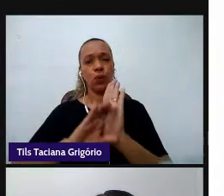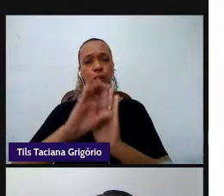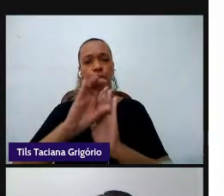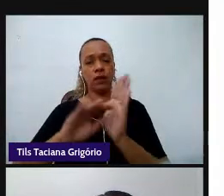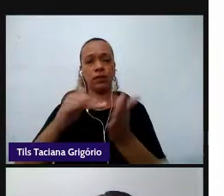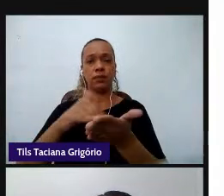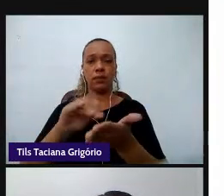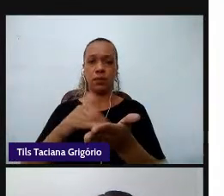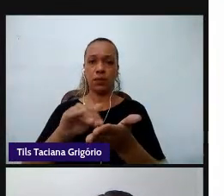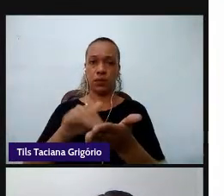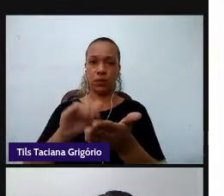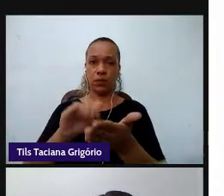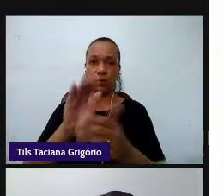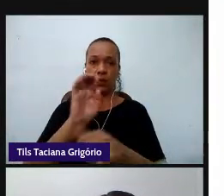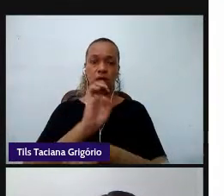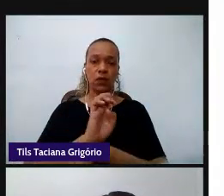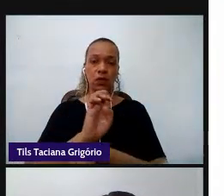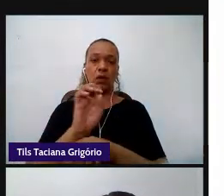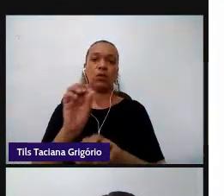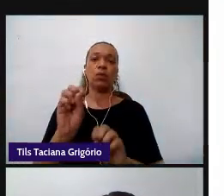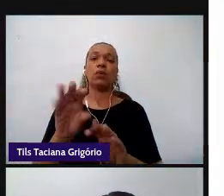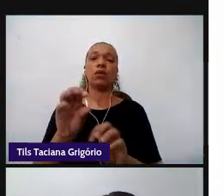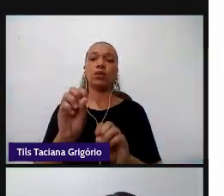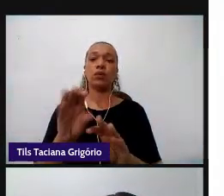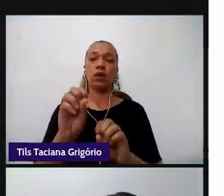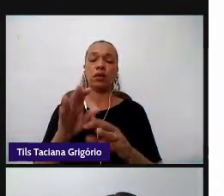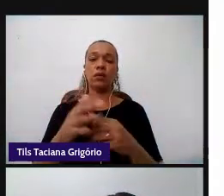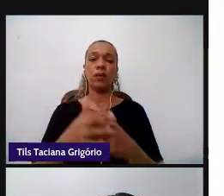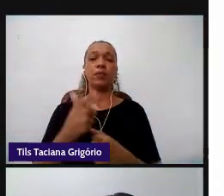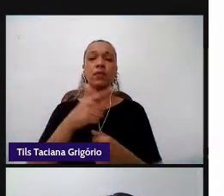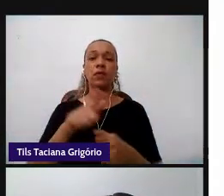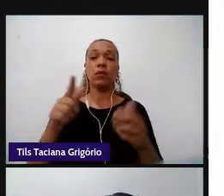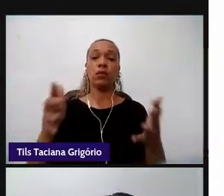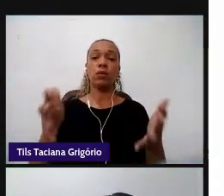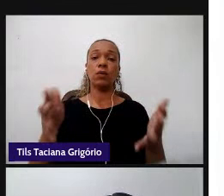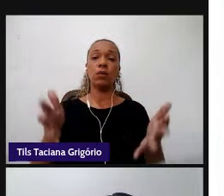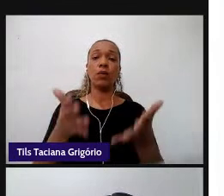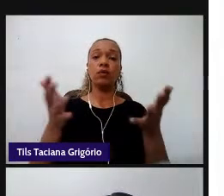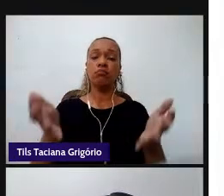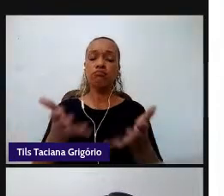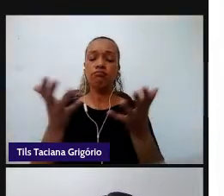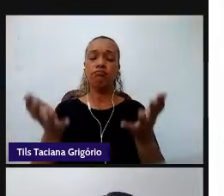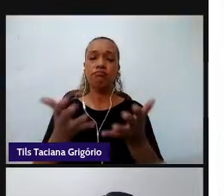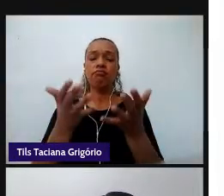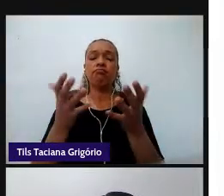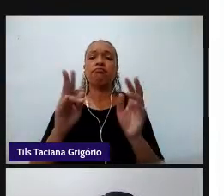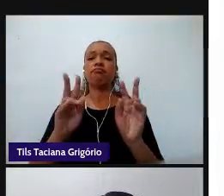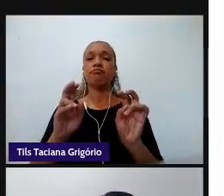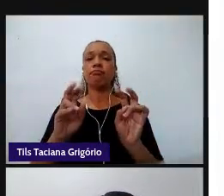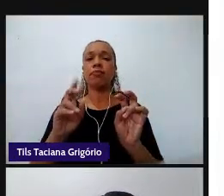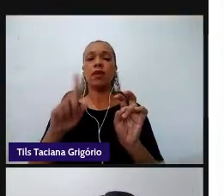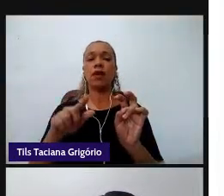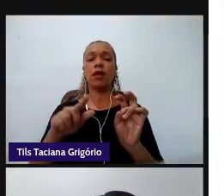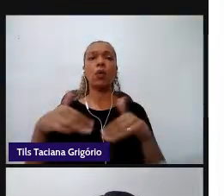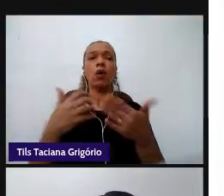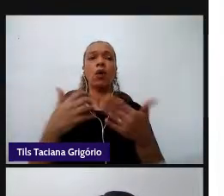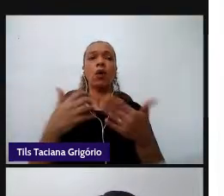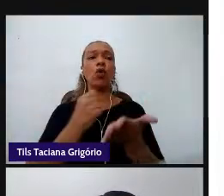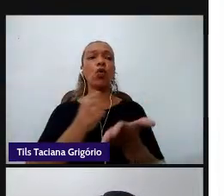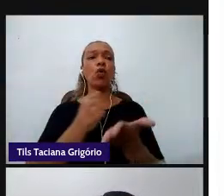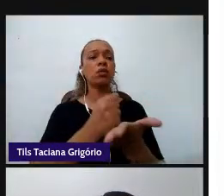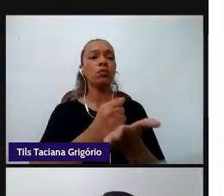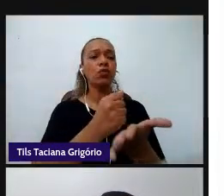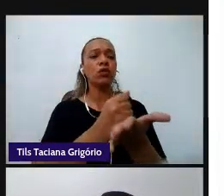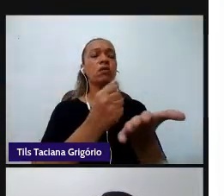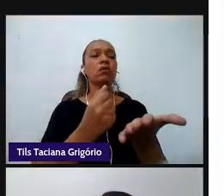Educação e um outro ponto de motivação seriam as contribuições dos estudos sobre letramentos,